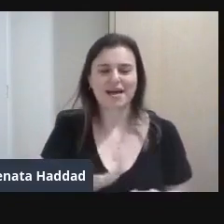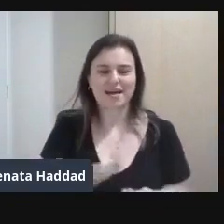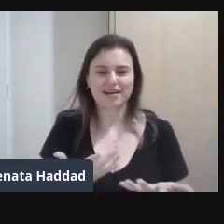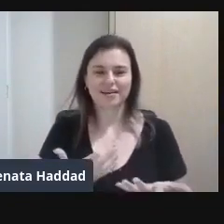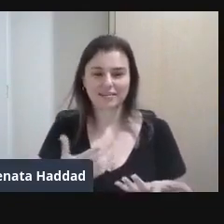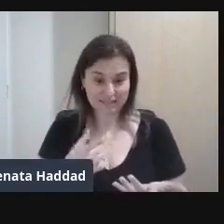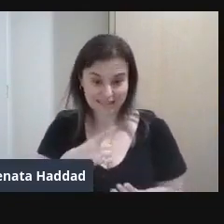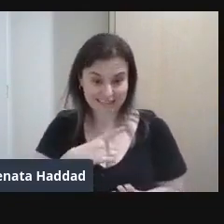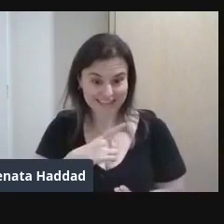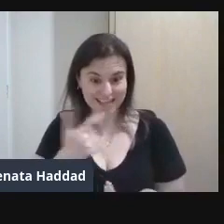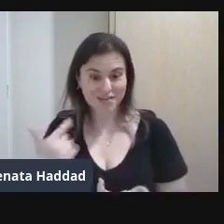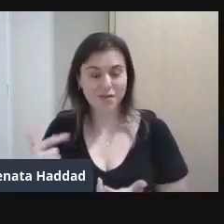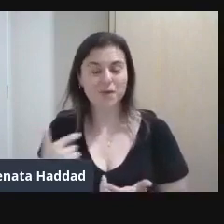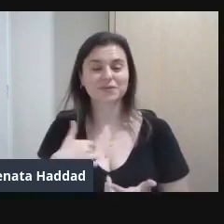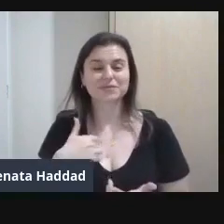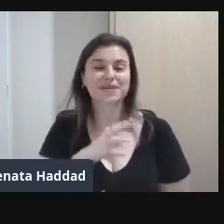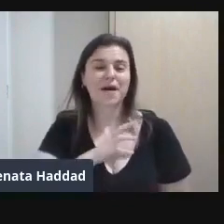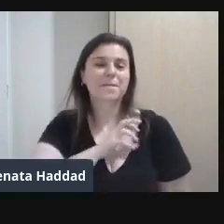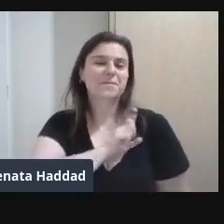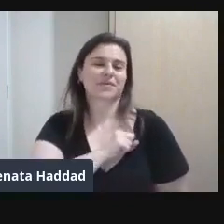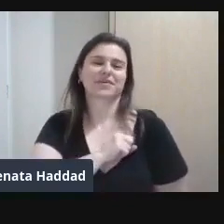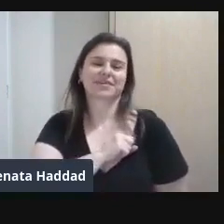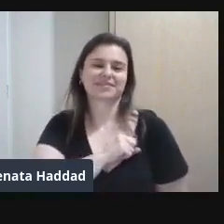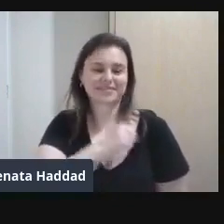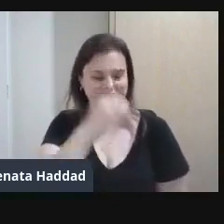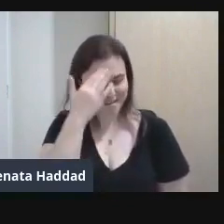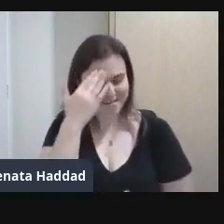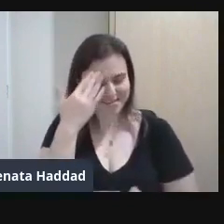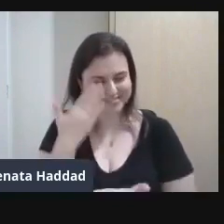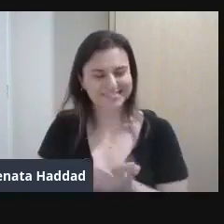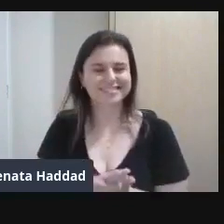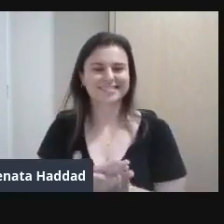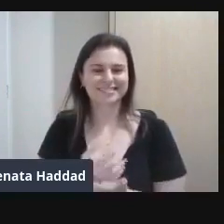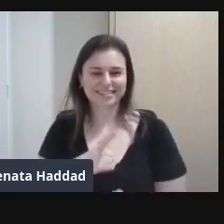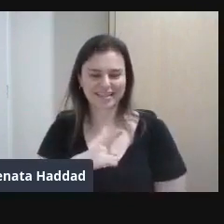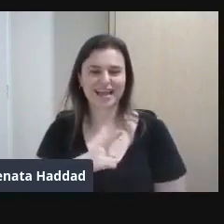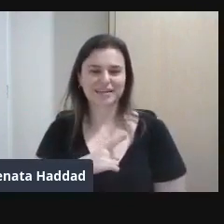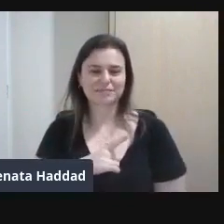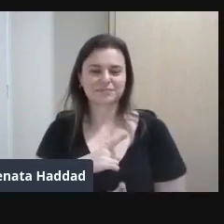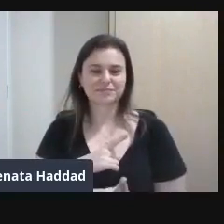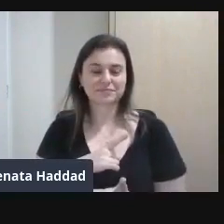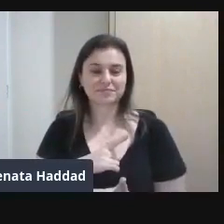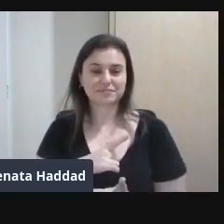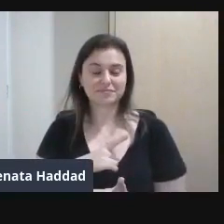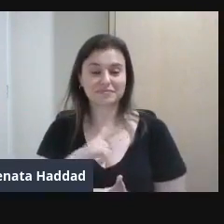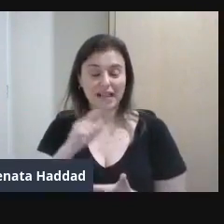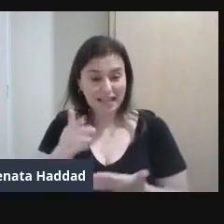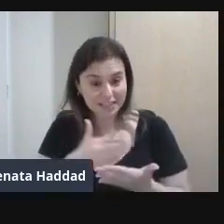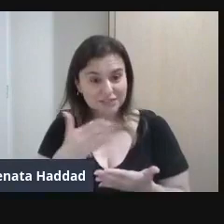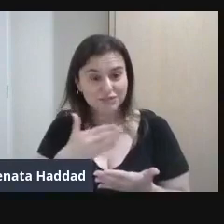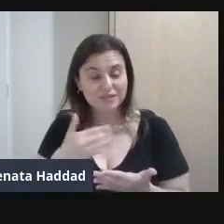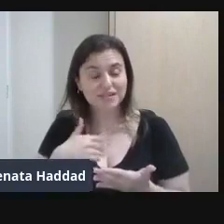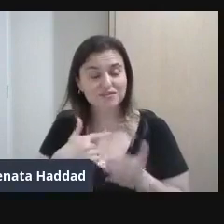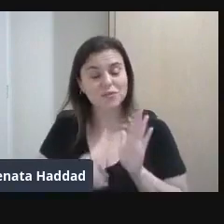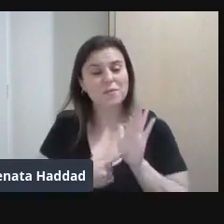Amores Existem Existem Acredite E ela traz Essa possibilidade De